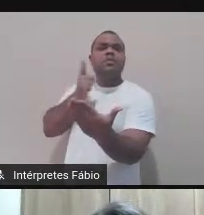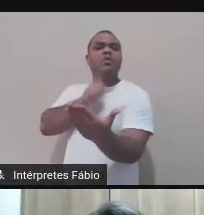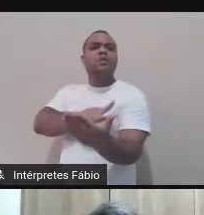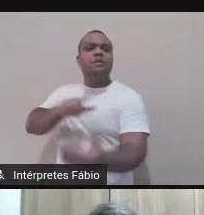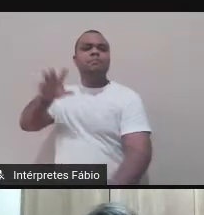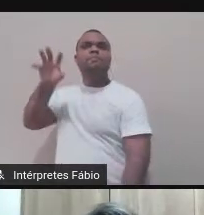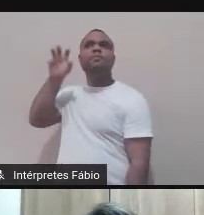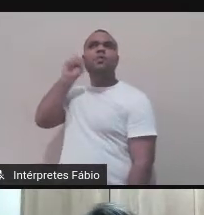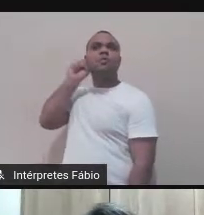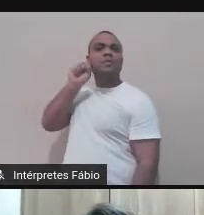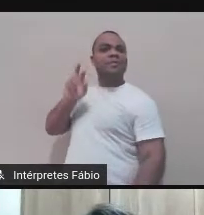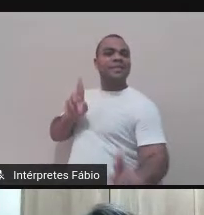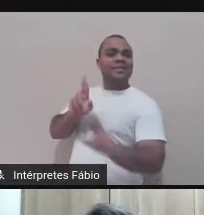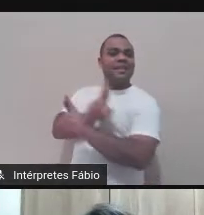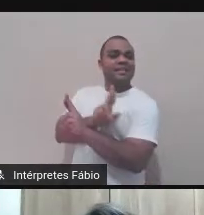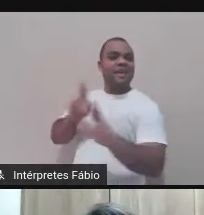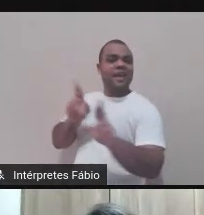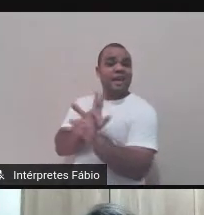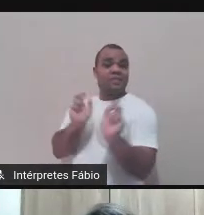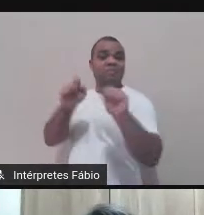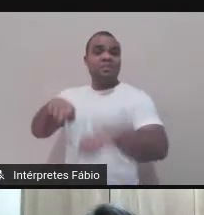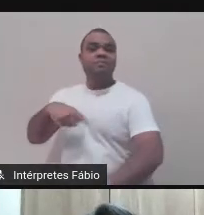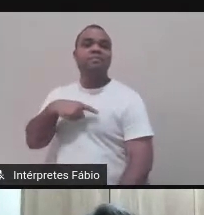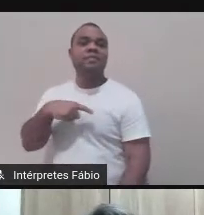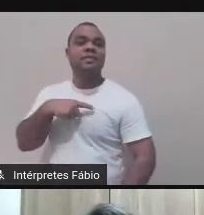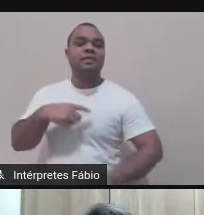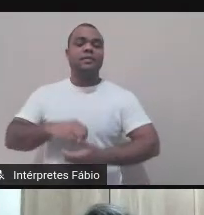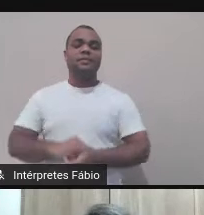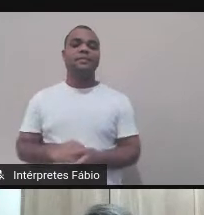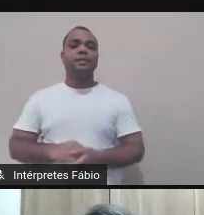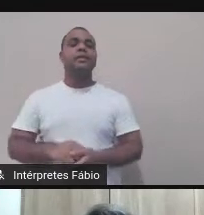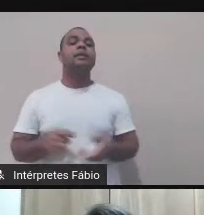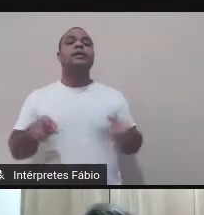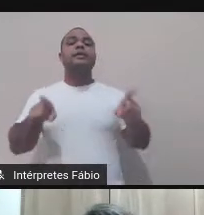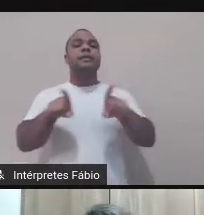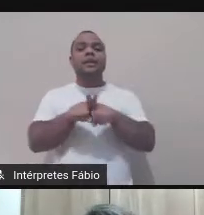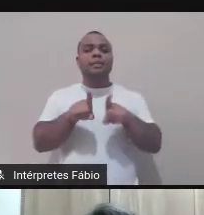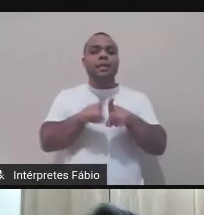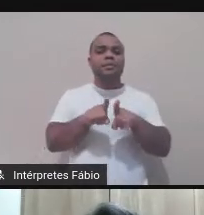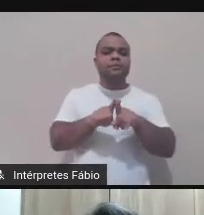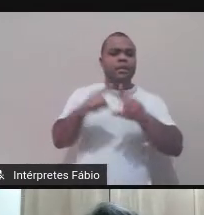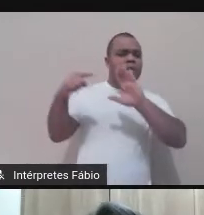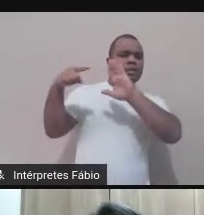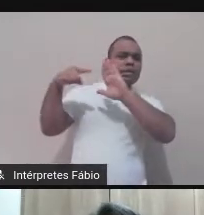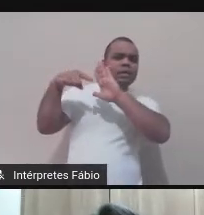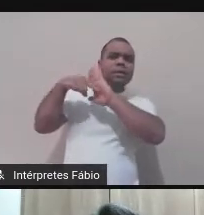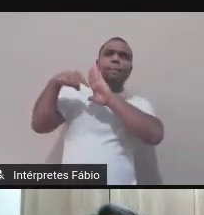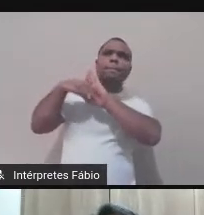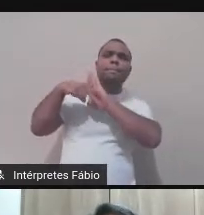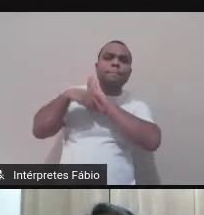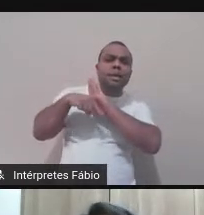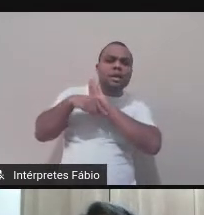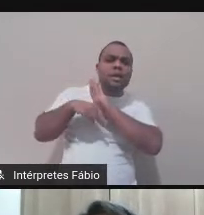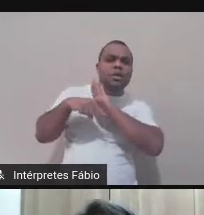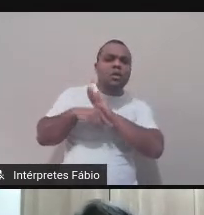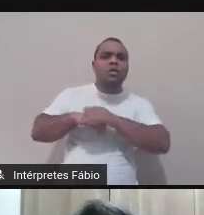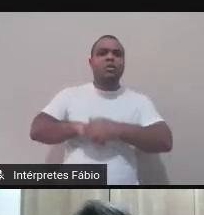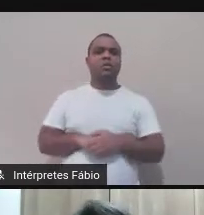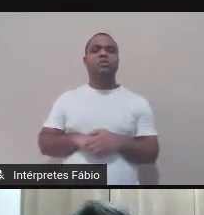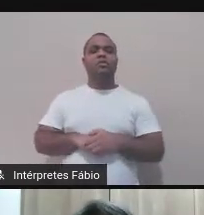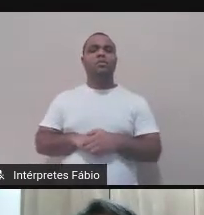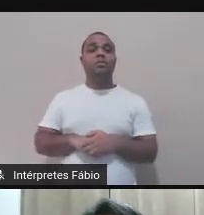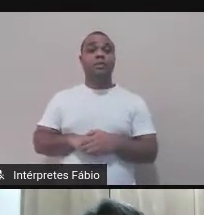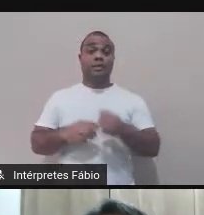teóricas acerca de interpretação e recepção contribuem para uma aproximação do diálogo entre a teoria da